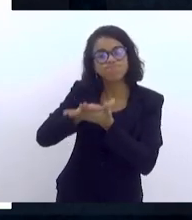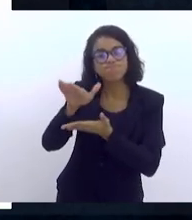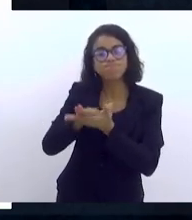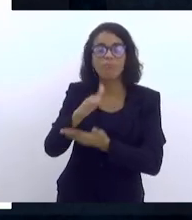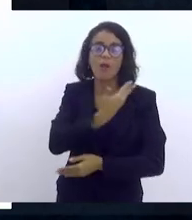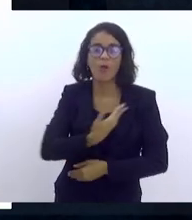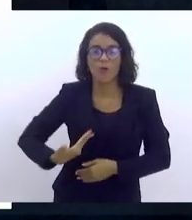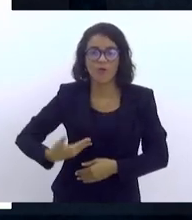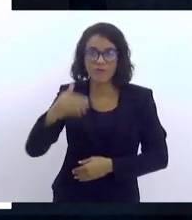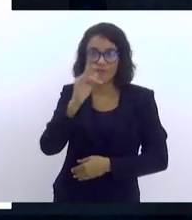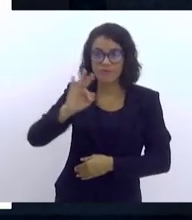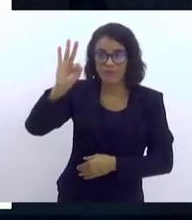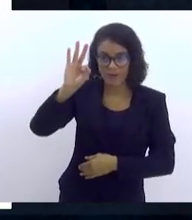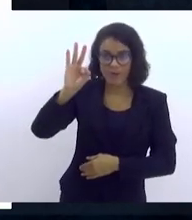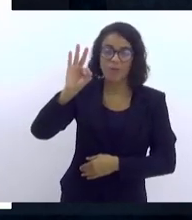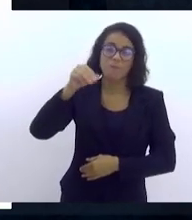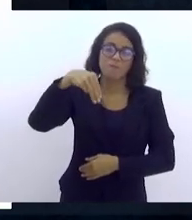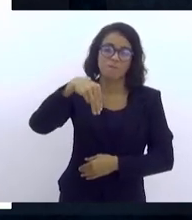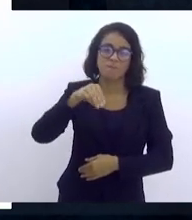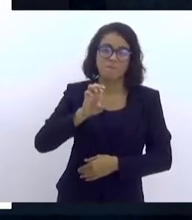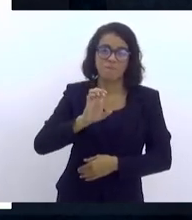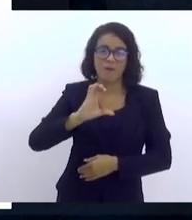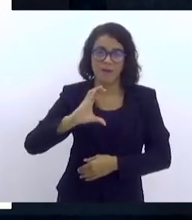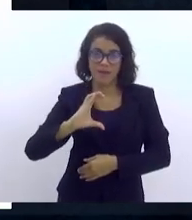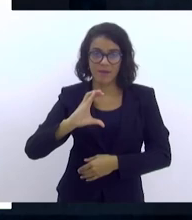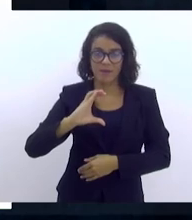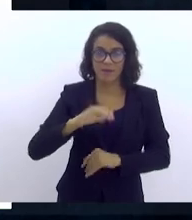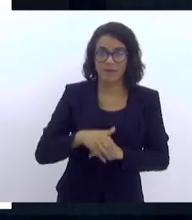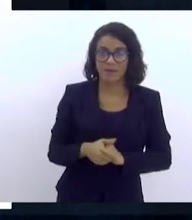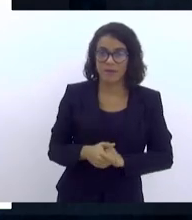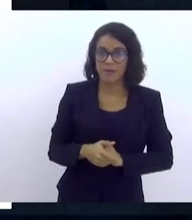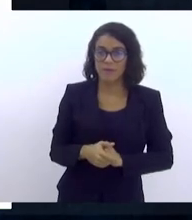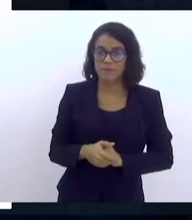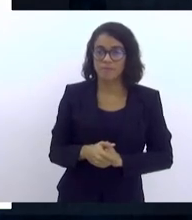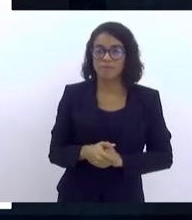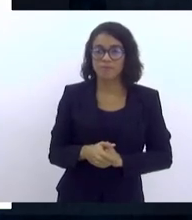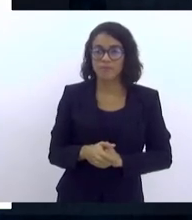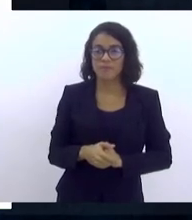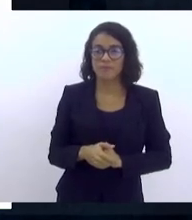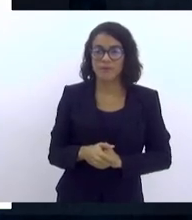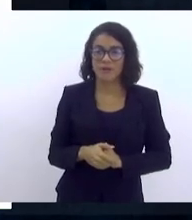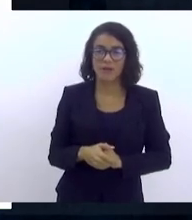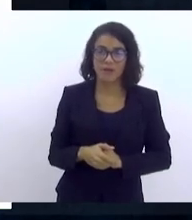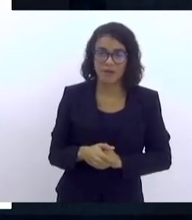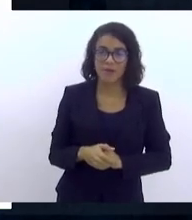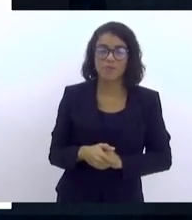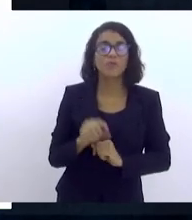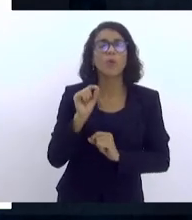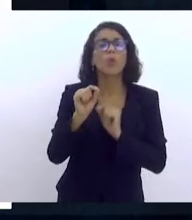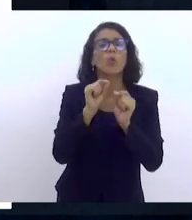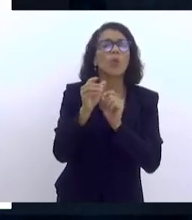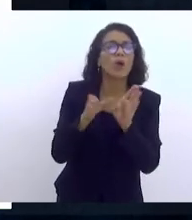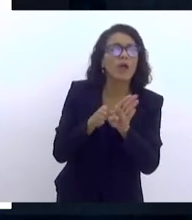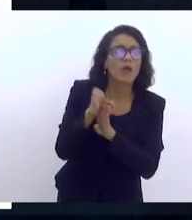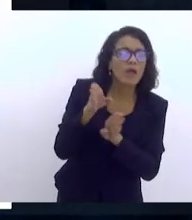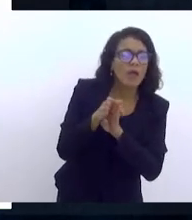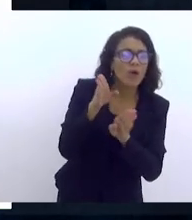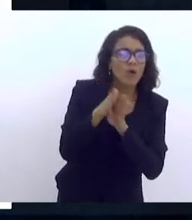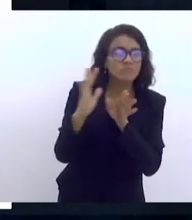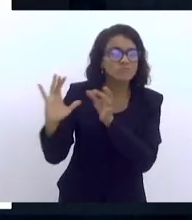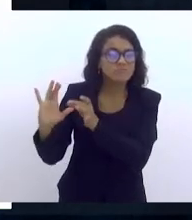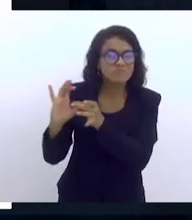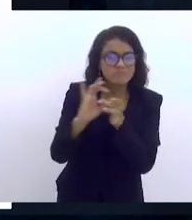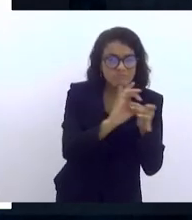federal, pelo MEC. Próximo, por favor. E o que ele orienta no sentido